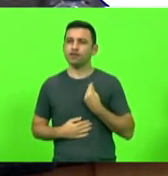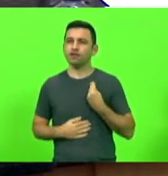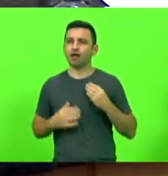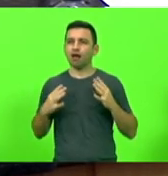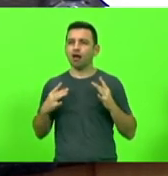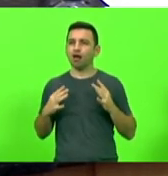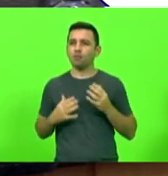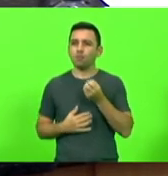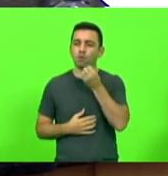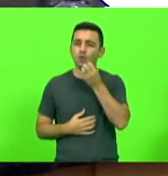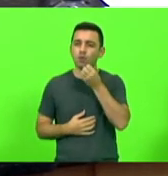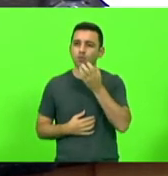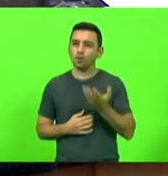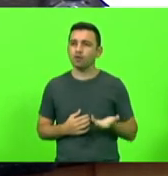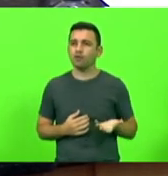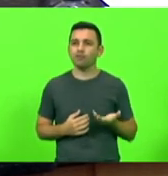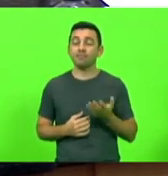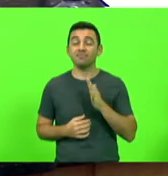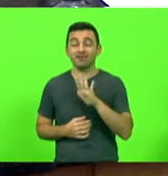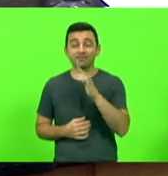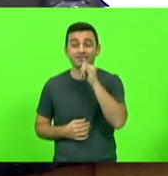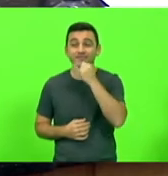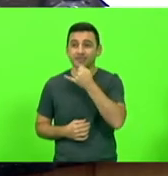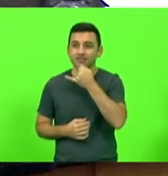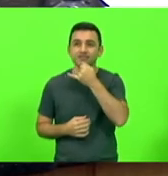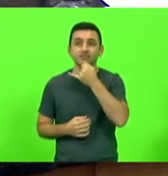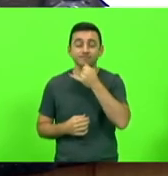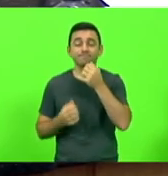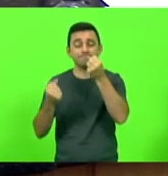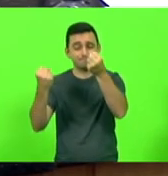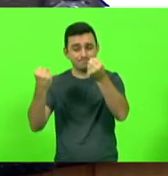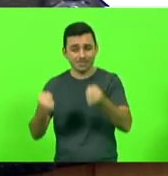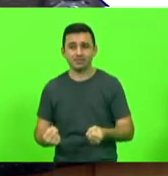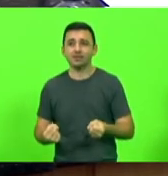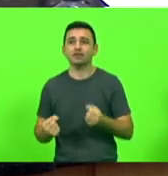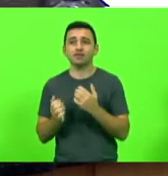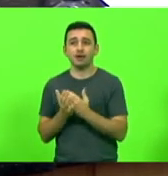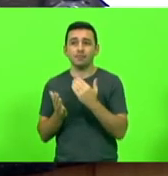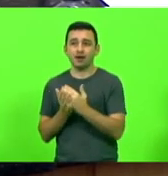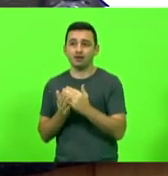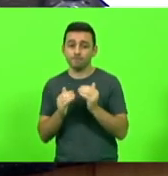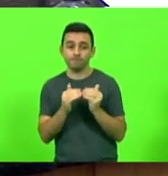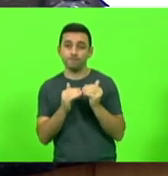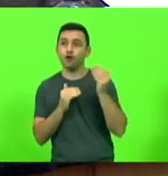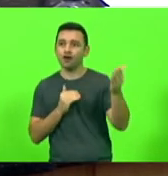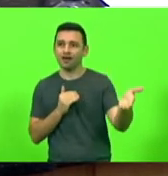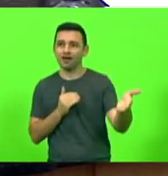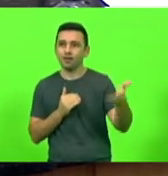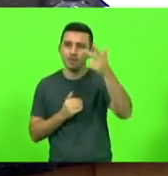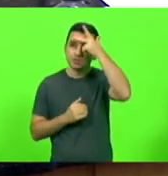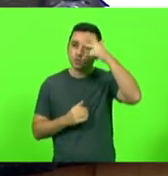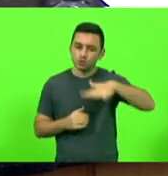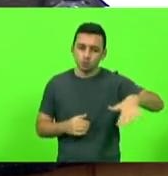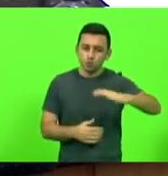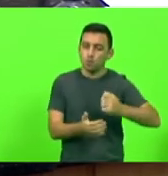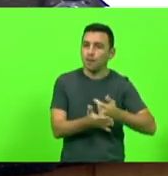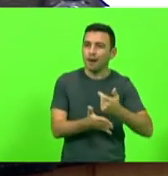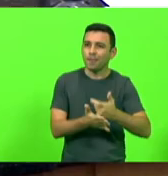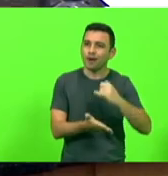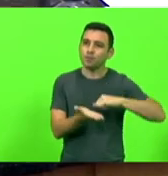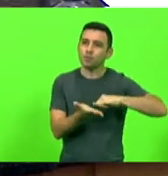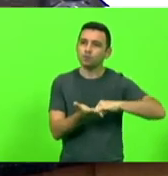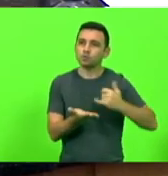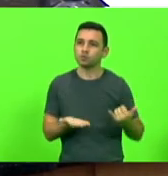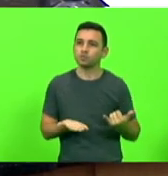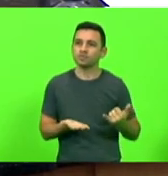vive do Estado, mas, infelizmente, isso está pesando demais do lado de fora para quem paga tudo isso, quem paga